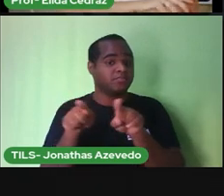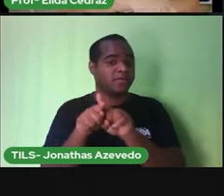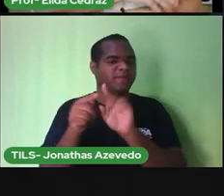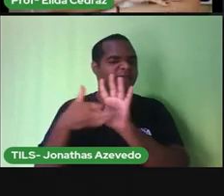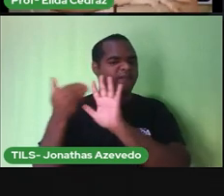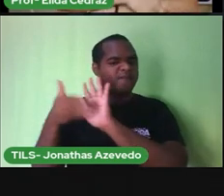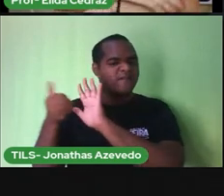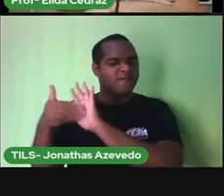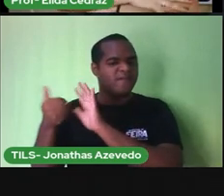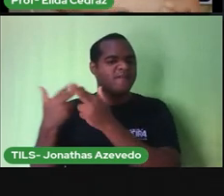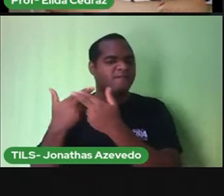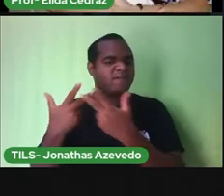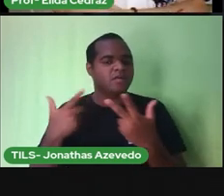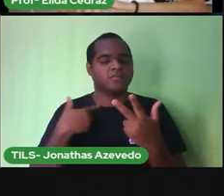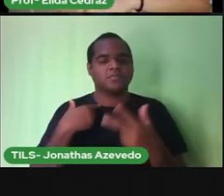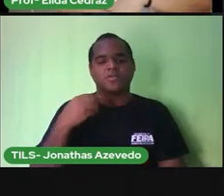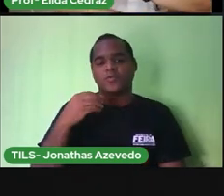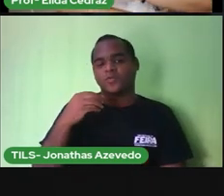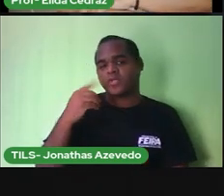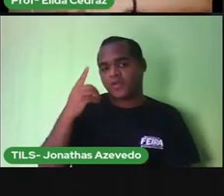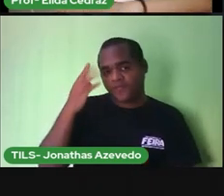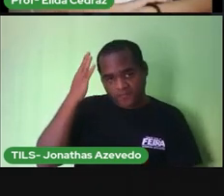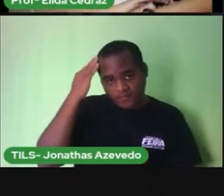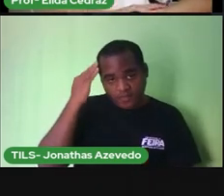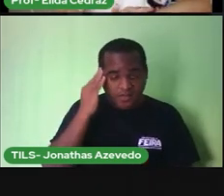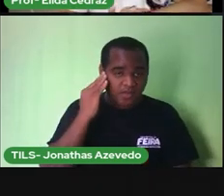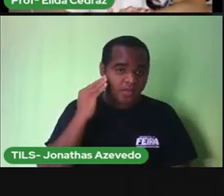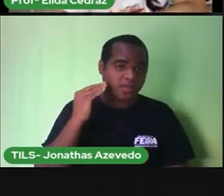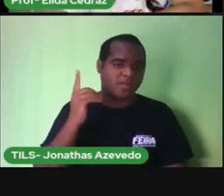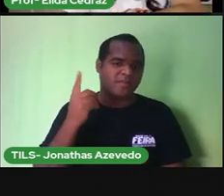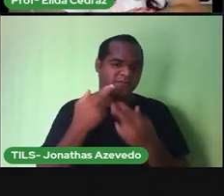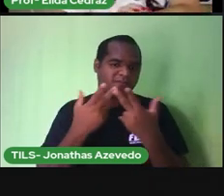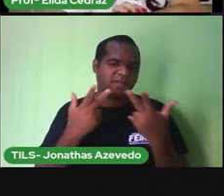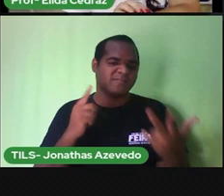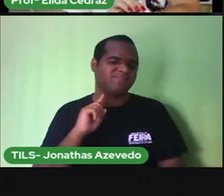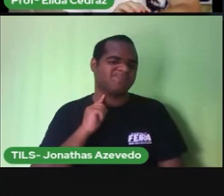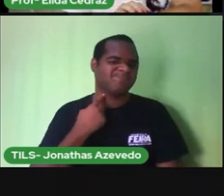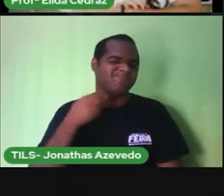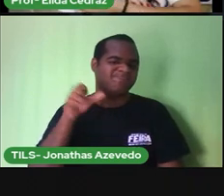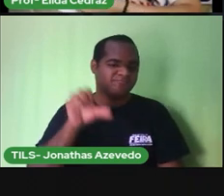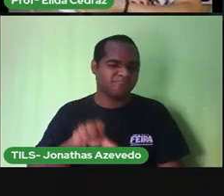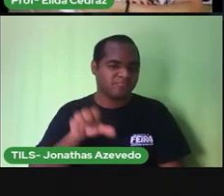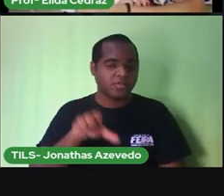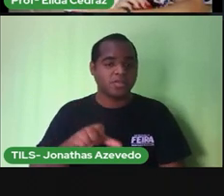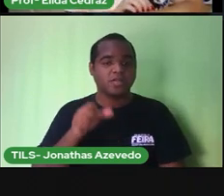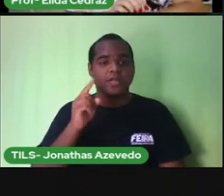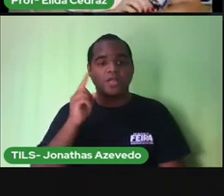as celulazinhas mortas. Sabe quando a gente está com a pele bem,